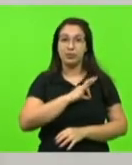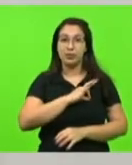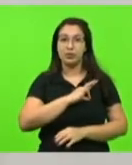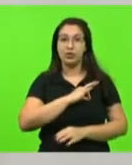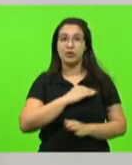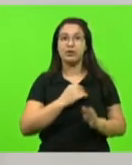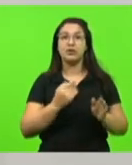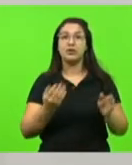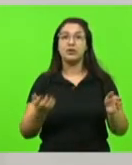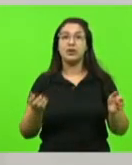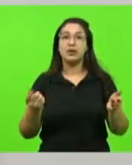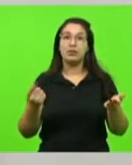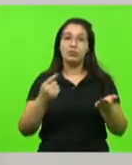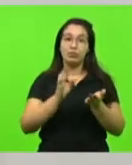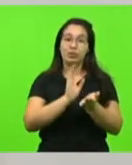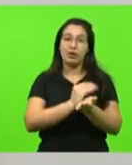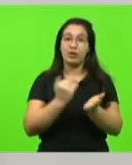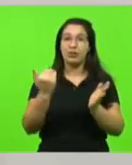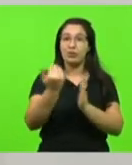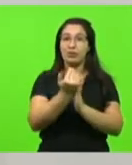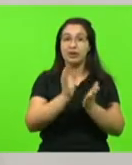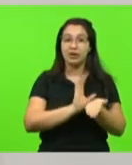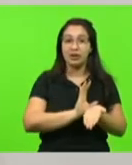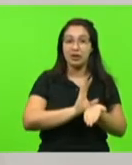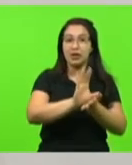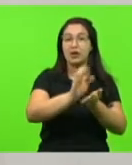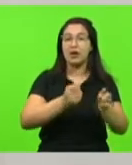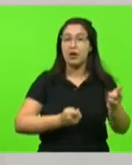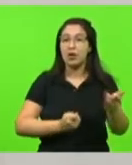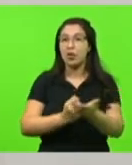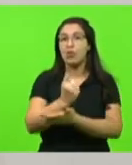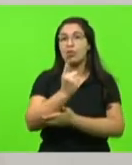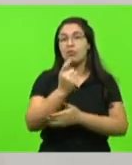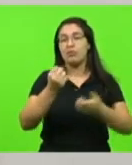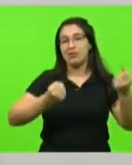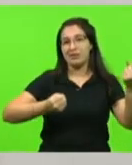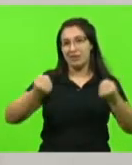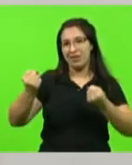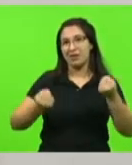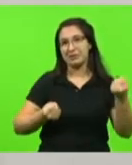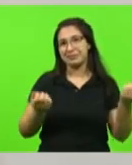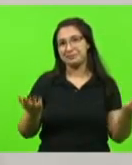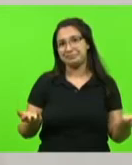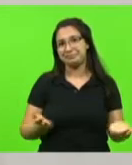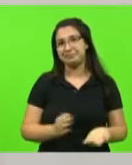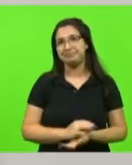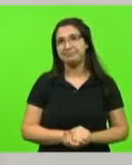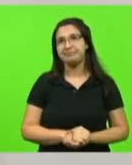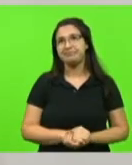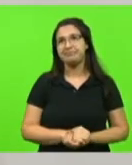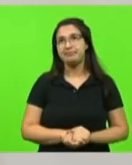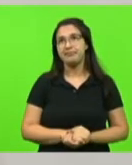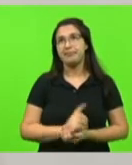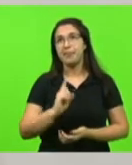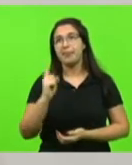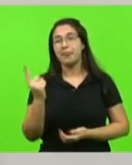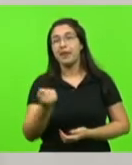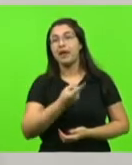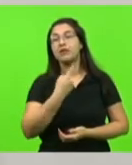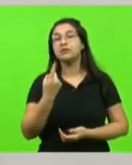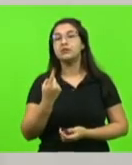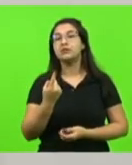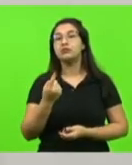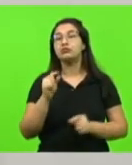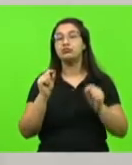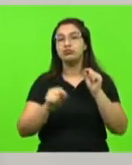suportar o aumento do preço dos veículos para poder fazer a aquisição. Nós teremos, infelizmente,